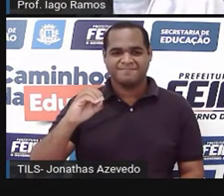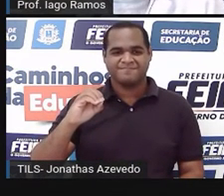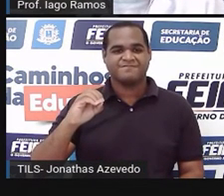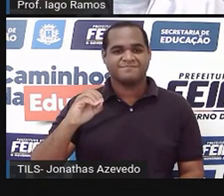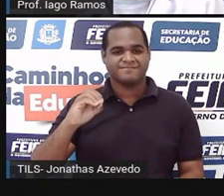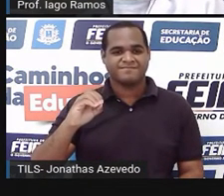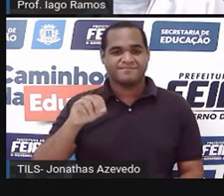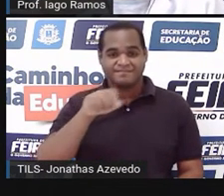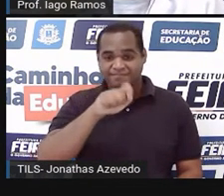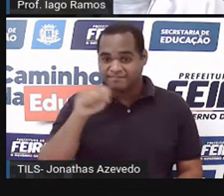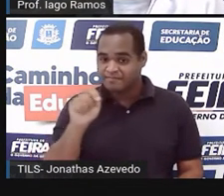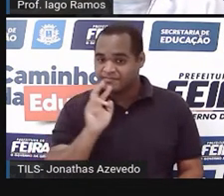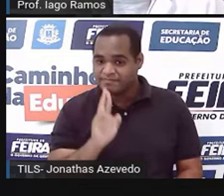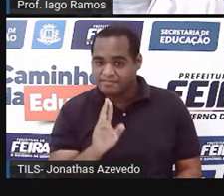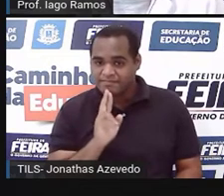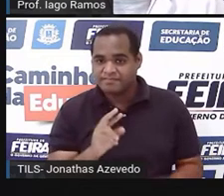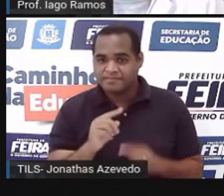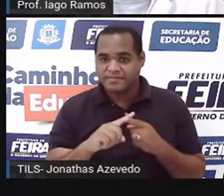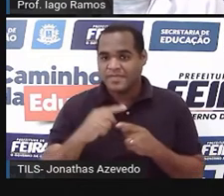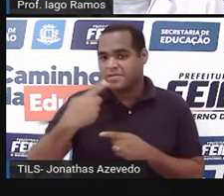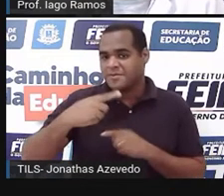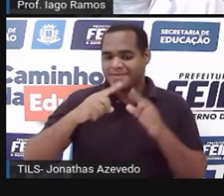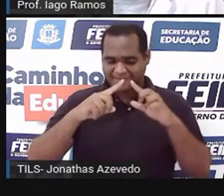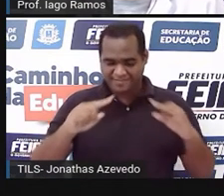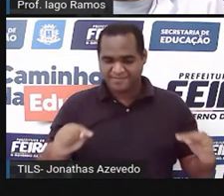anotou esse resultado para o primeiro triângulo?